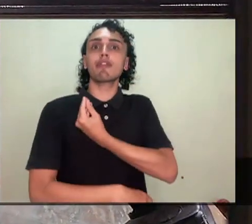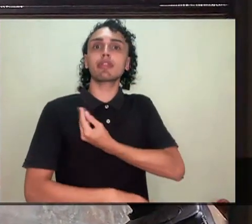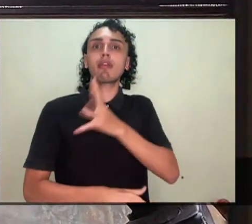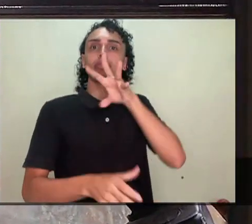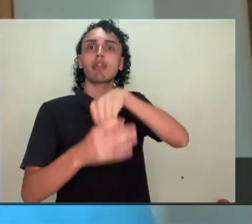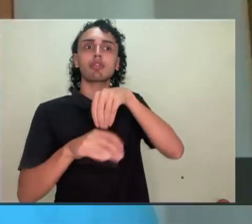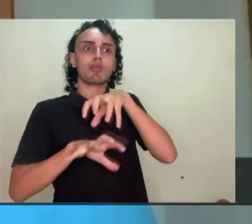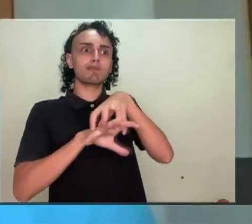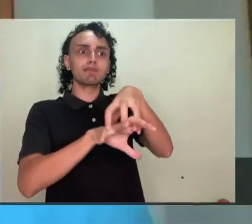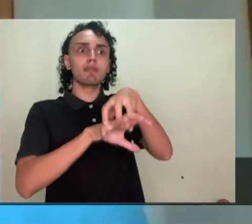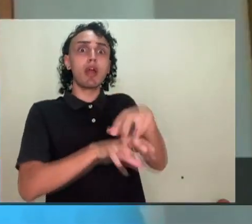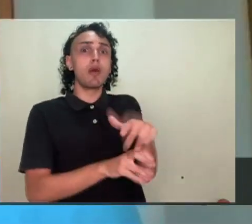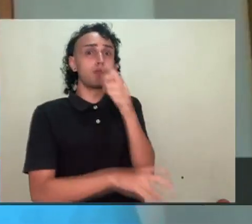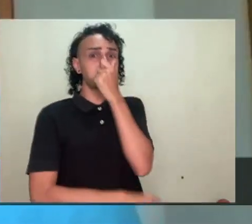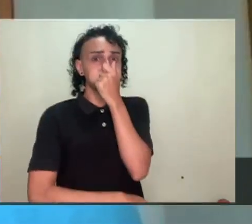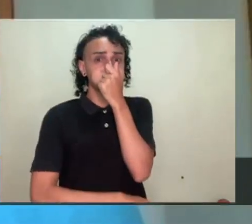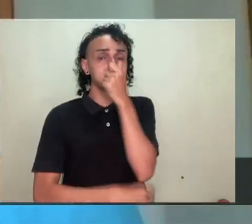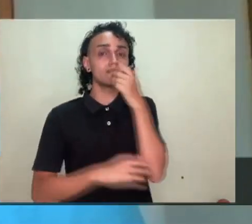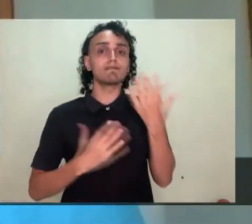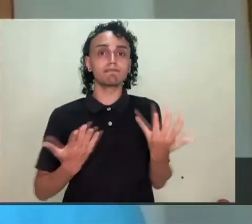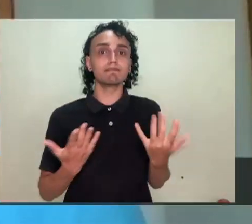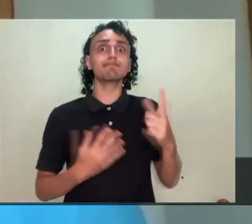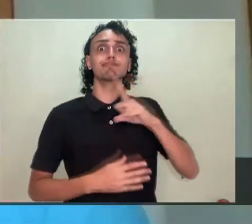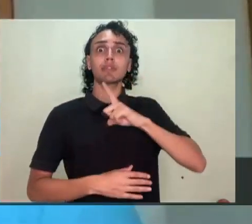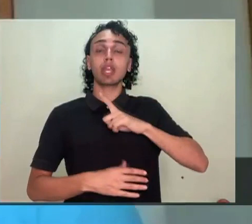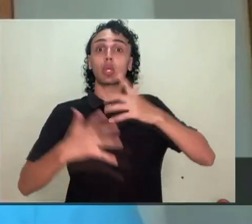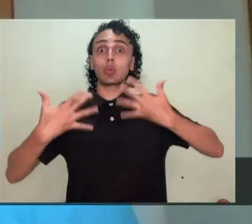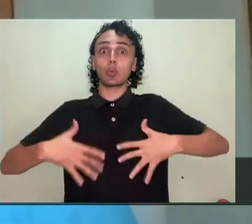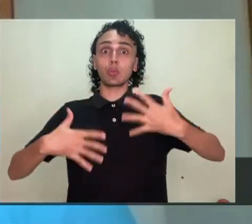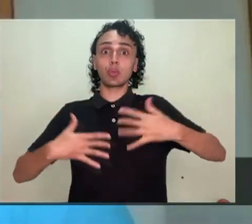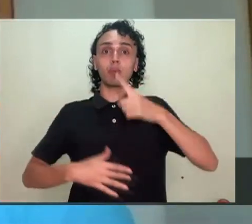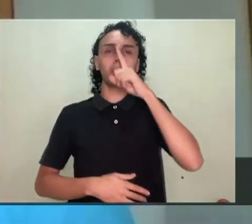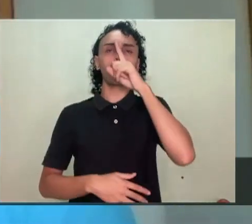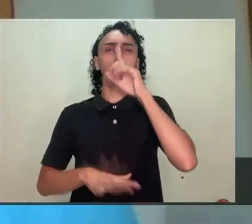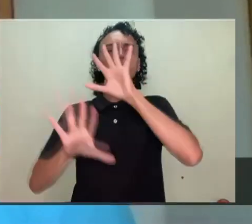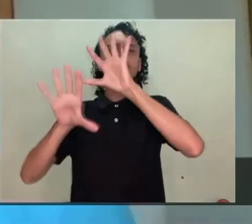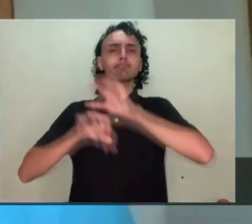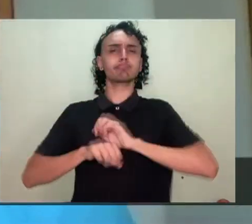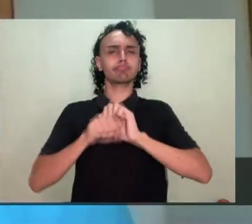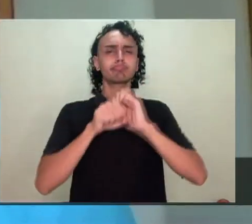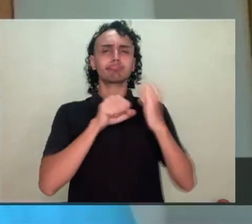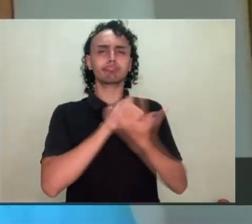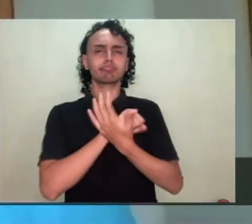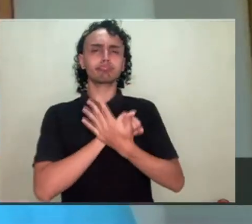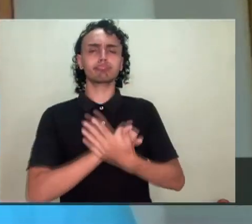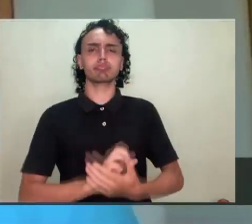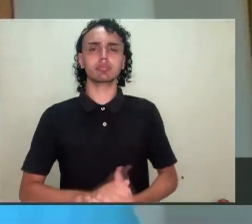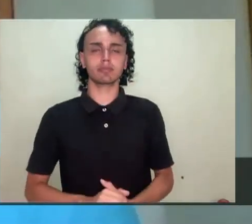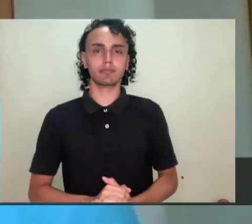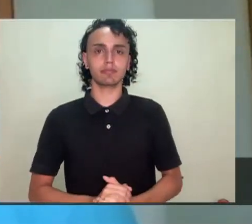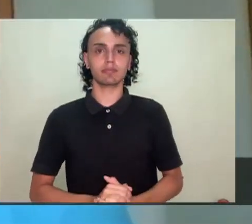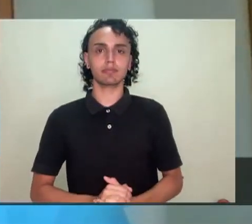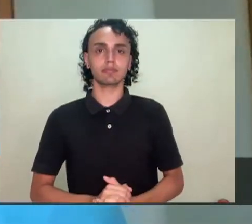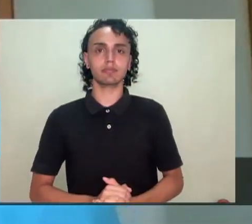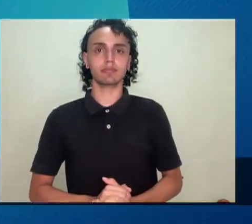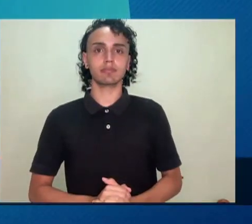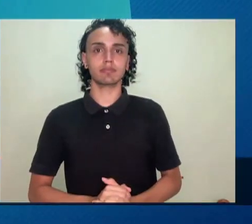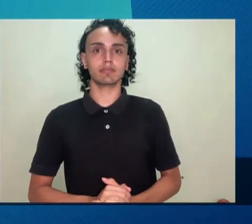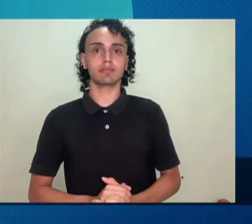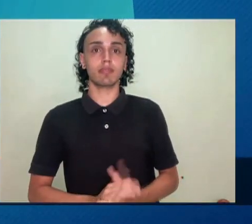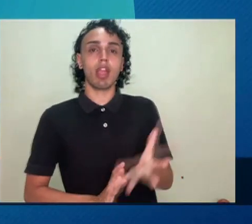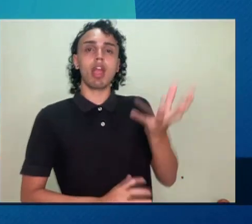ocupar também os transportes públicos lotados. E aí oferece um alto risco à exposição à Covid.